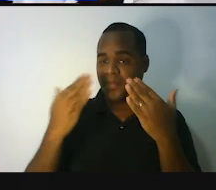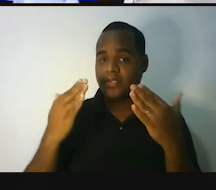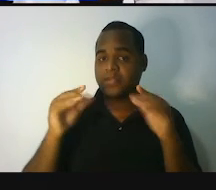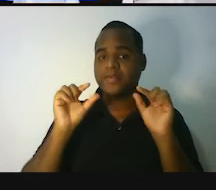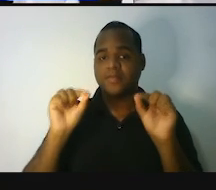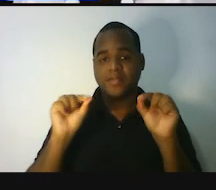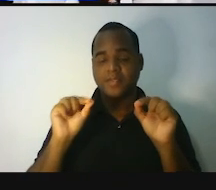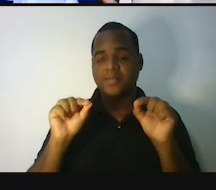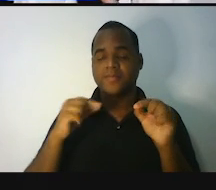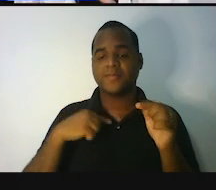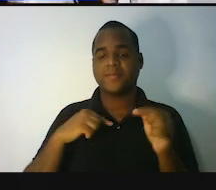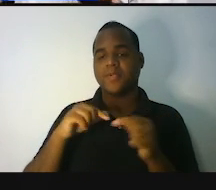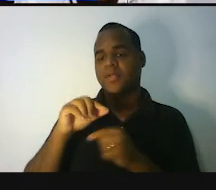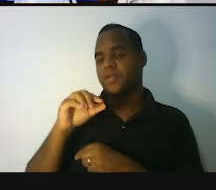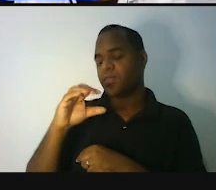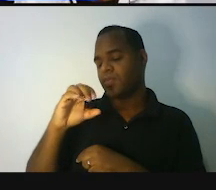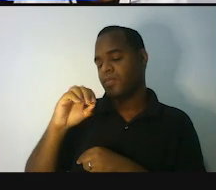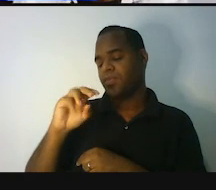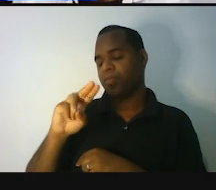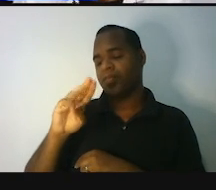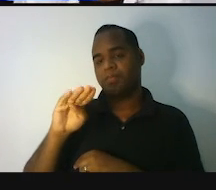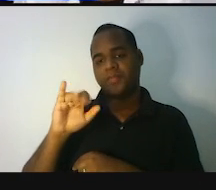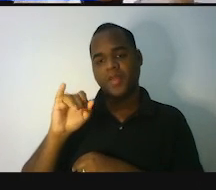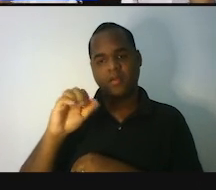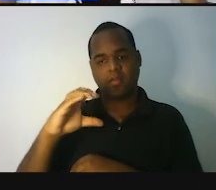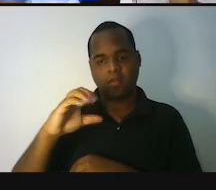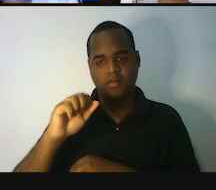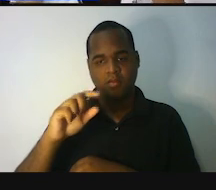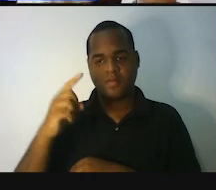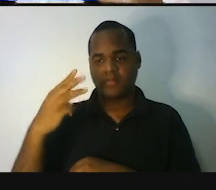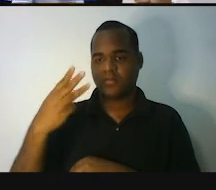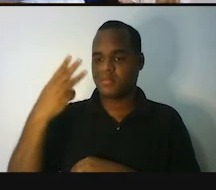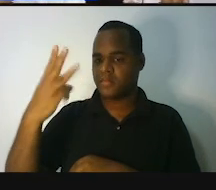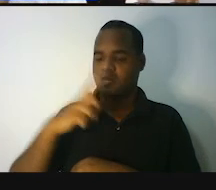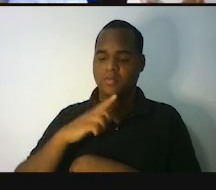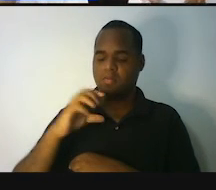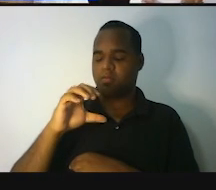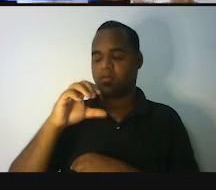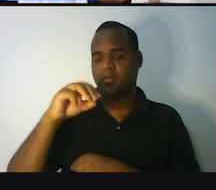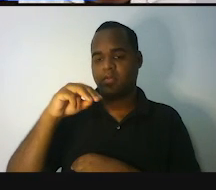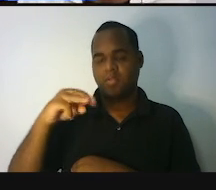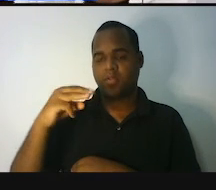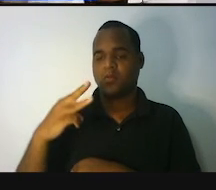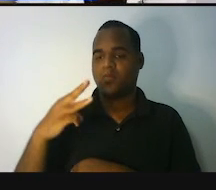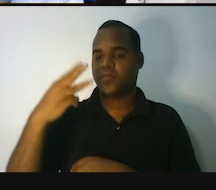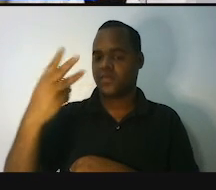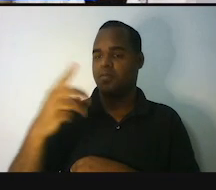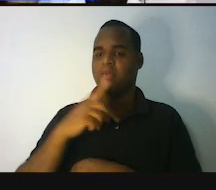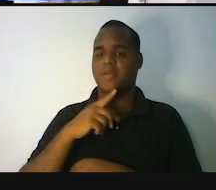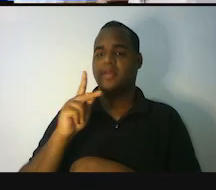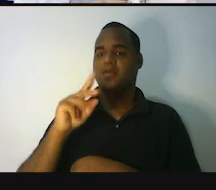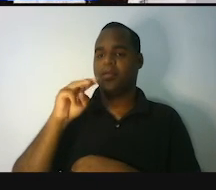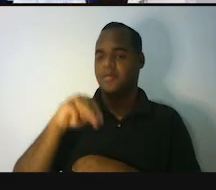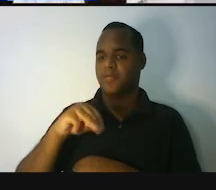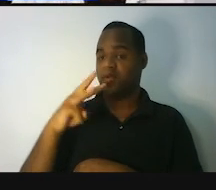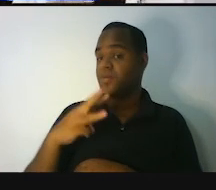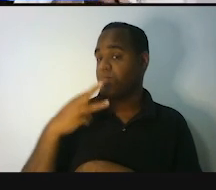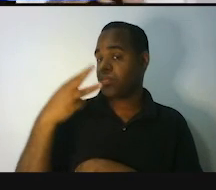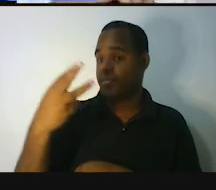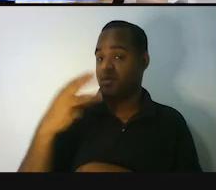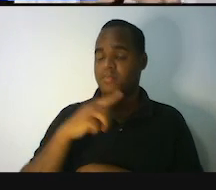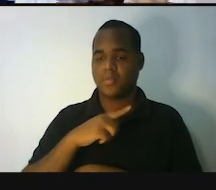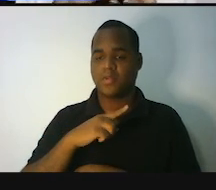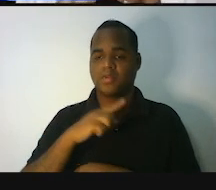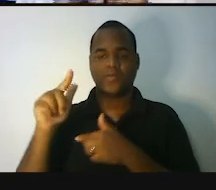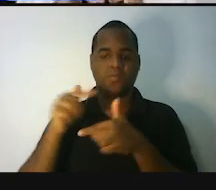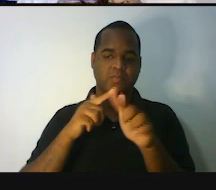volume são as unidades cúbicas, né? Métro cúbico, centímetro cúbico, quilômetro cúbico